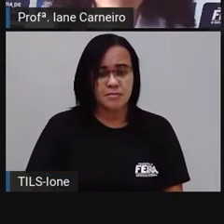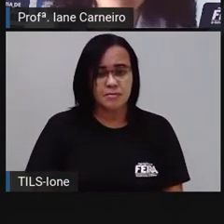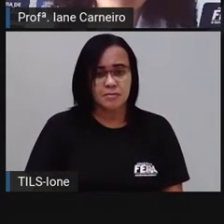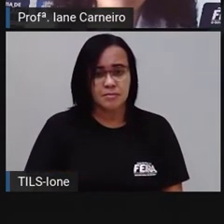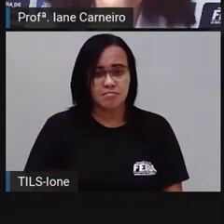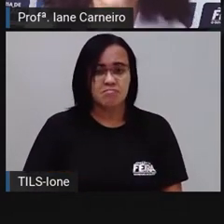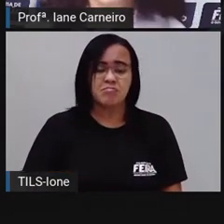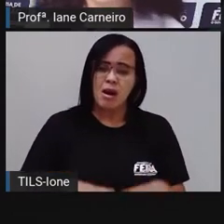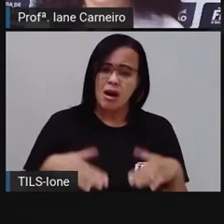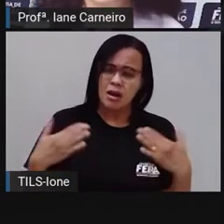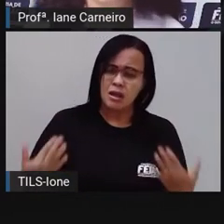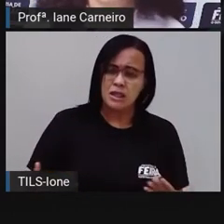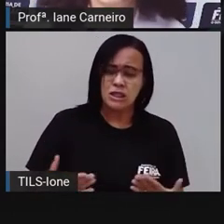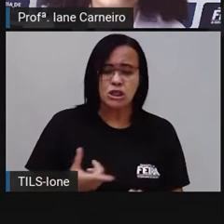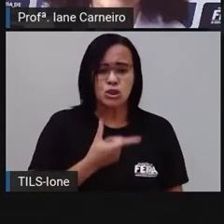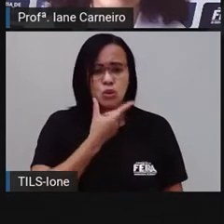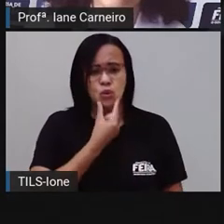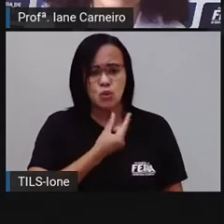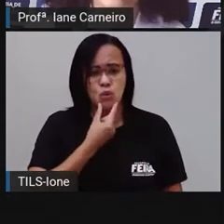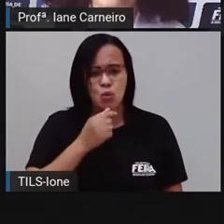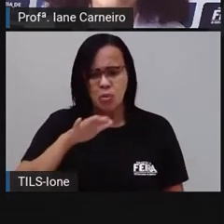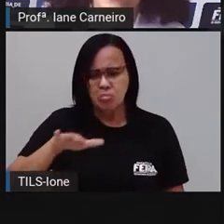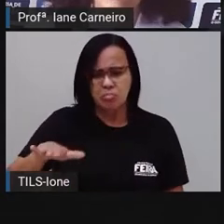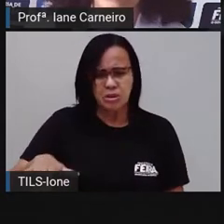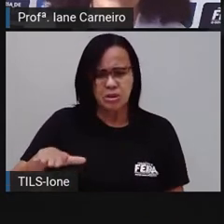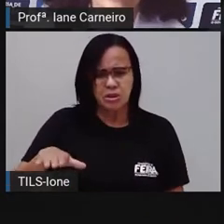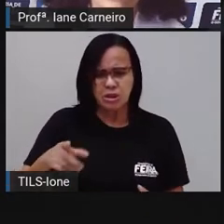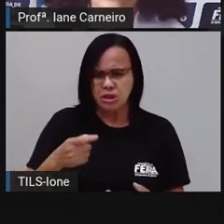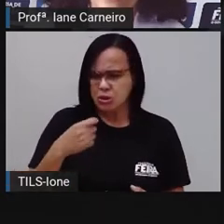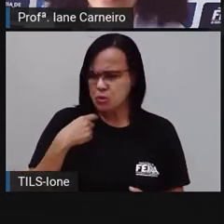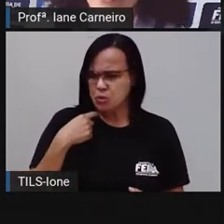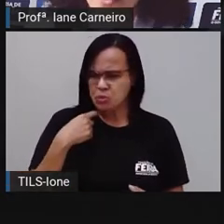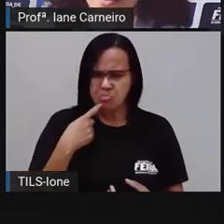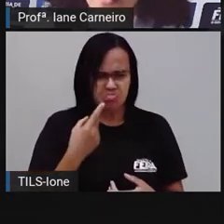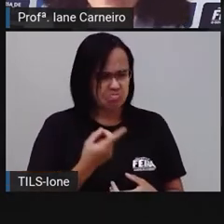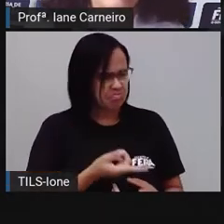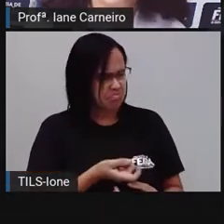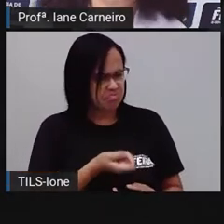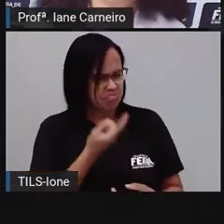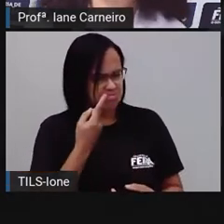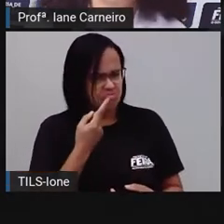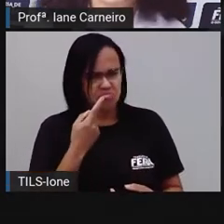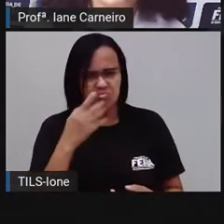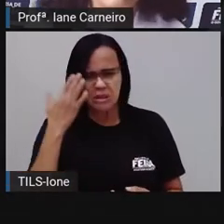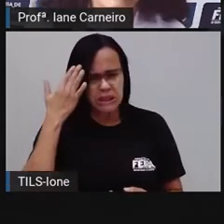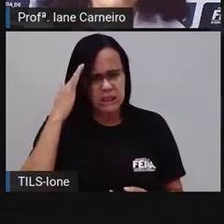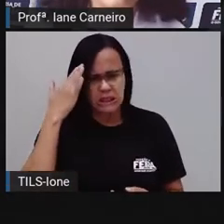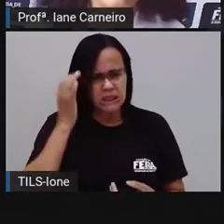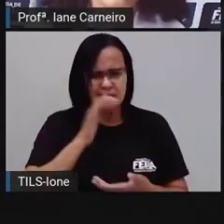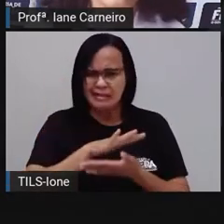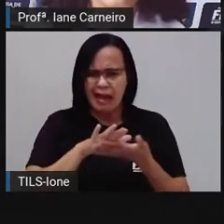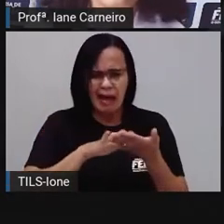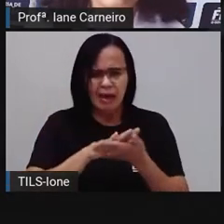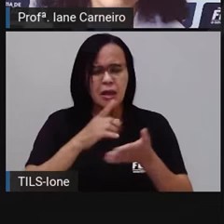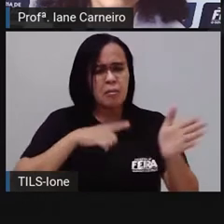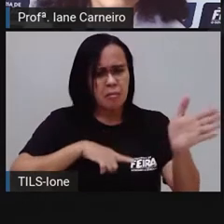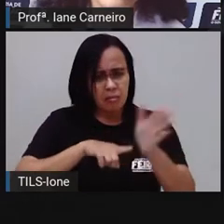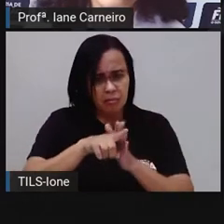Aí, o Ângelo, com uma cara de quem não estava entendendo nadinha, fez outra pergunta.